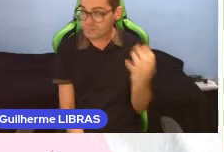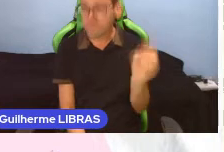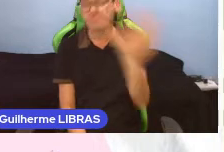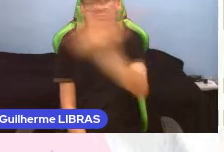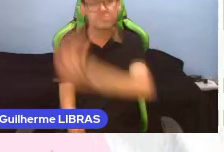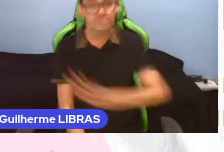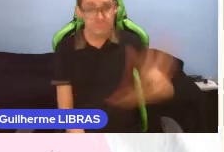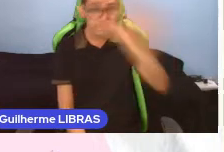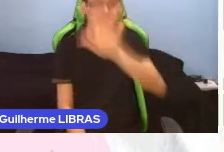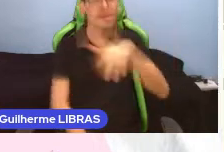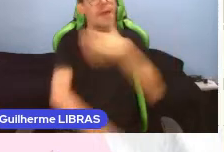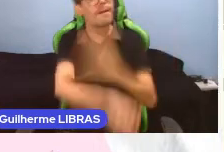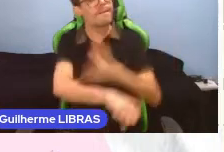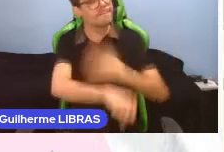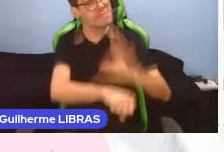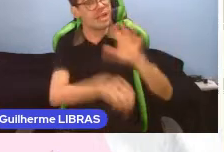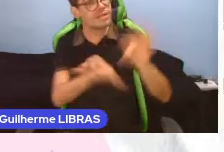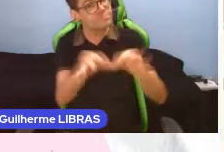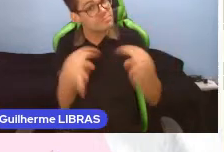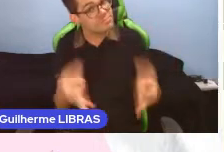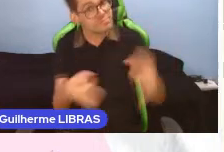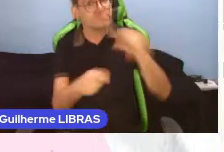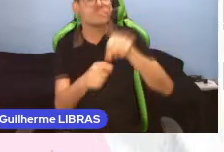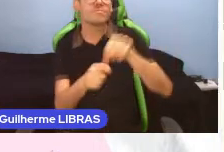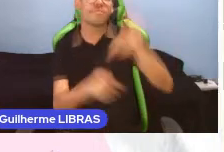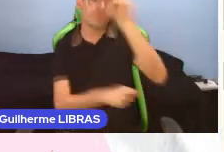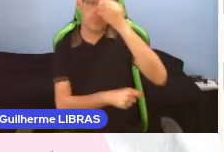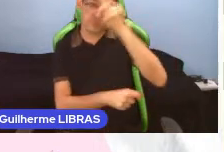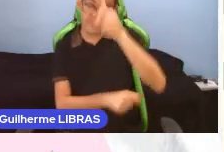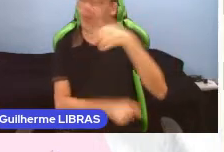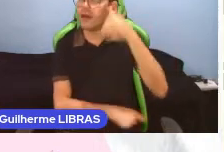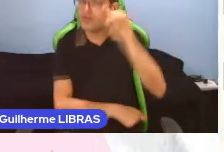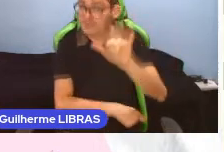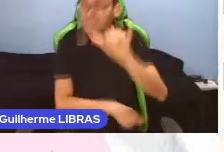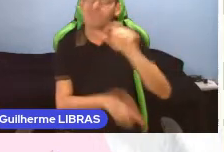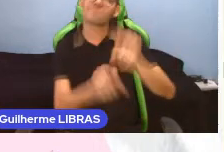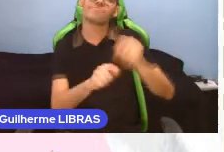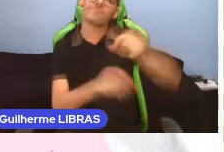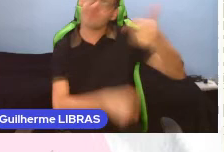se feitas no dia a dia das produções, poderemos evitar retrabalhos.